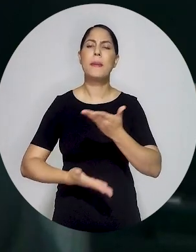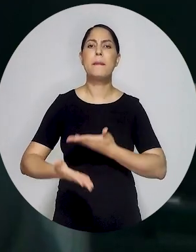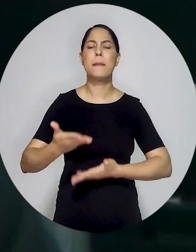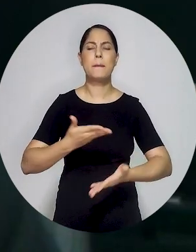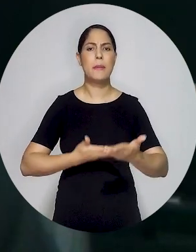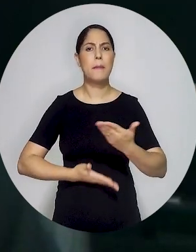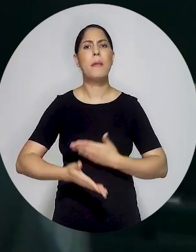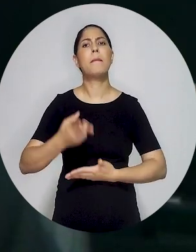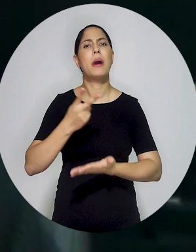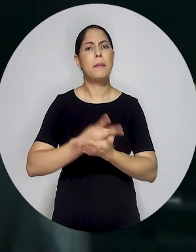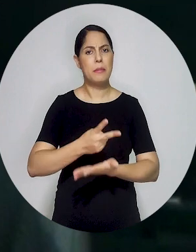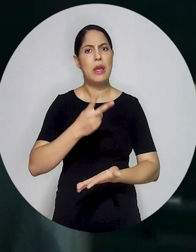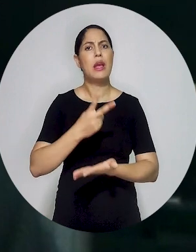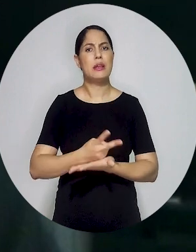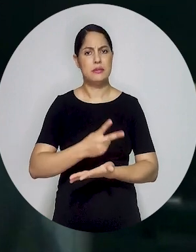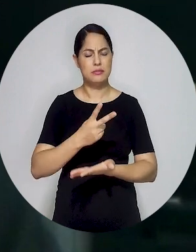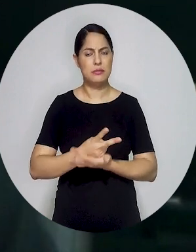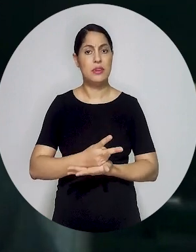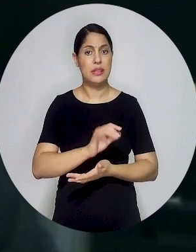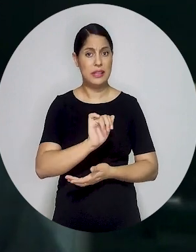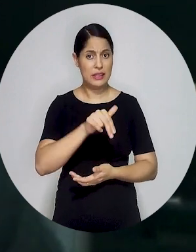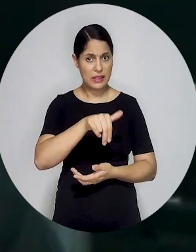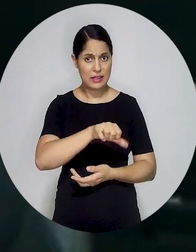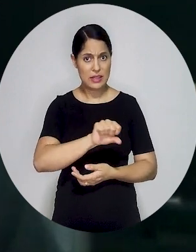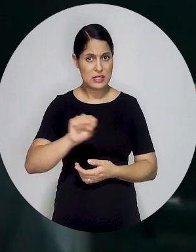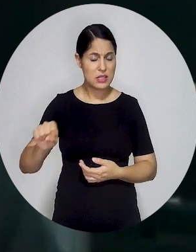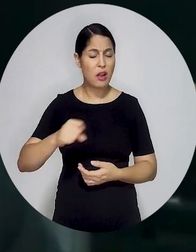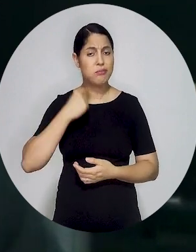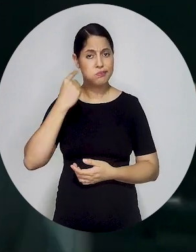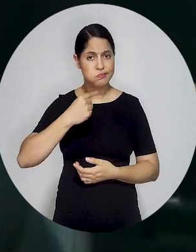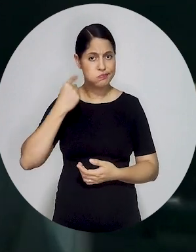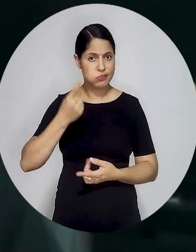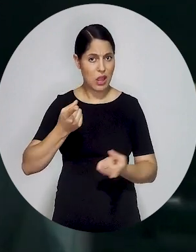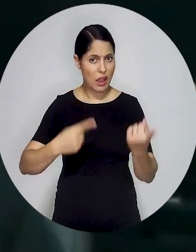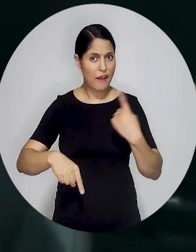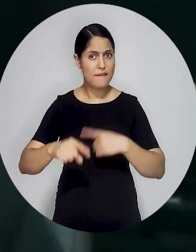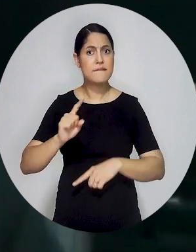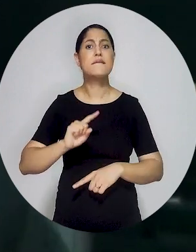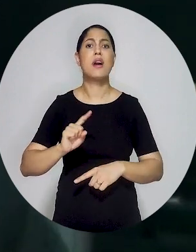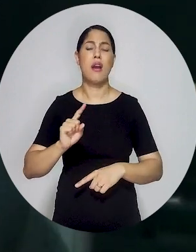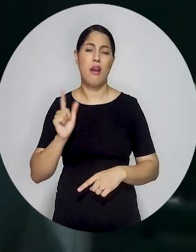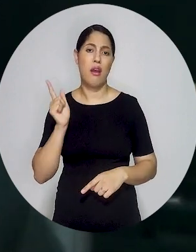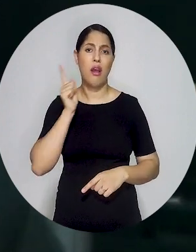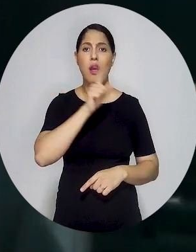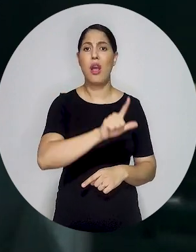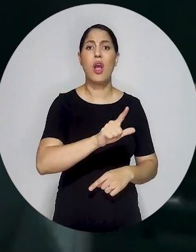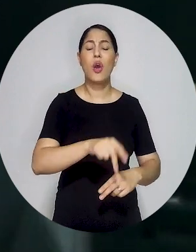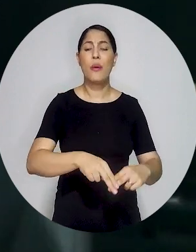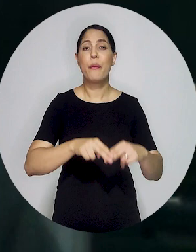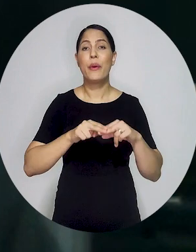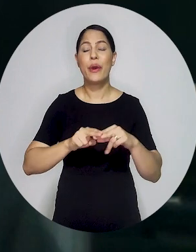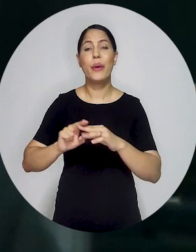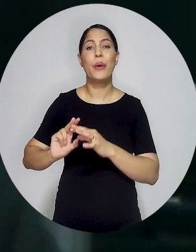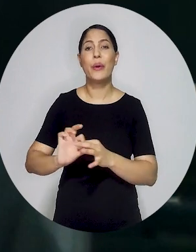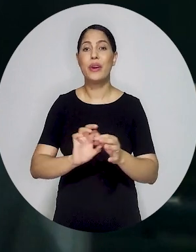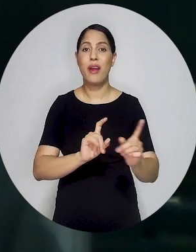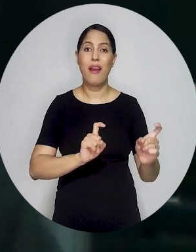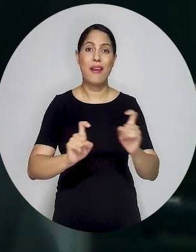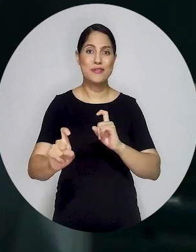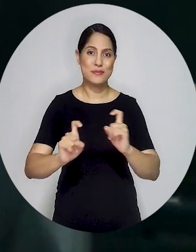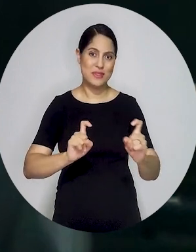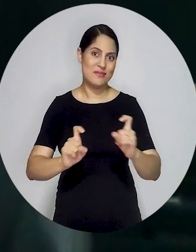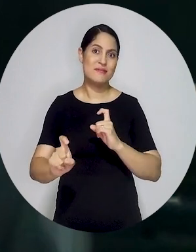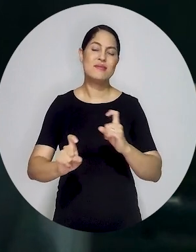estabelecemos um diálogo sempre muito propositivo frente ao INSS, visando avanços para a advocacia previdenciária,